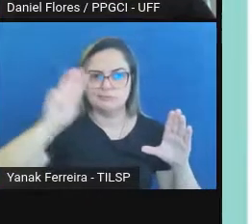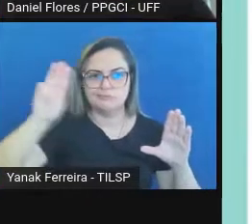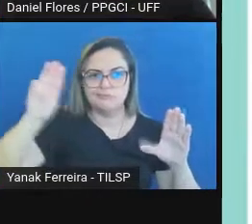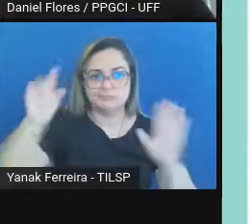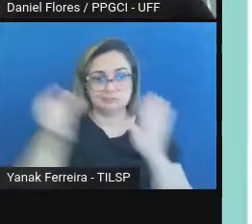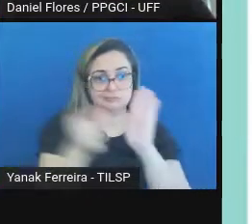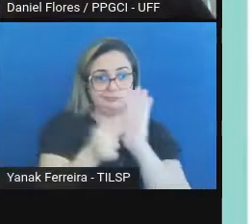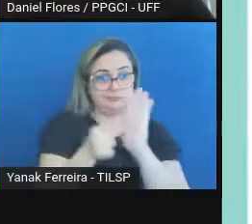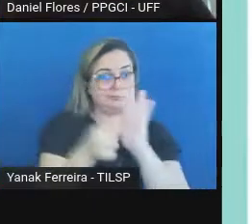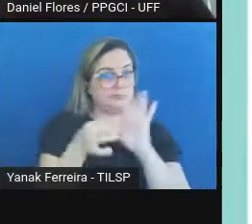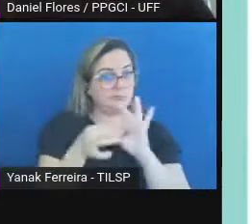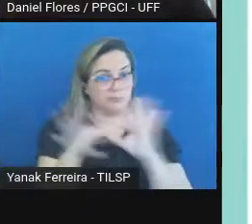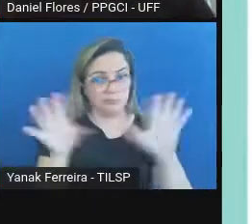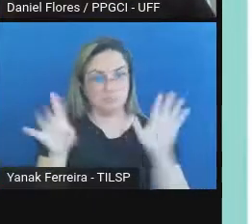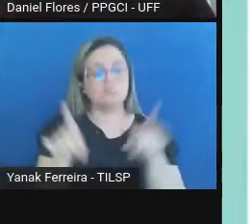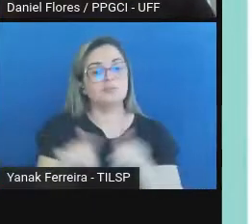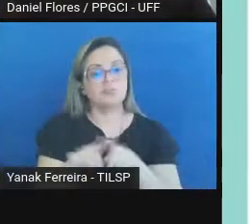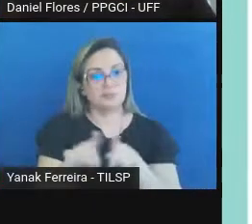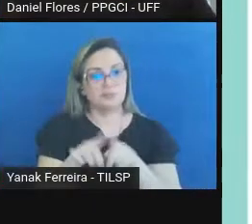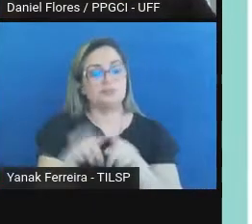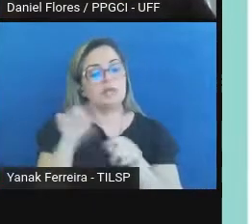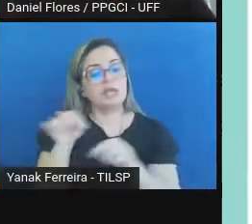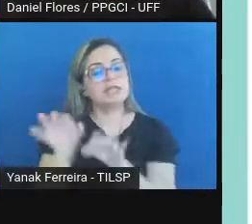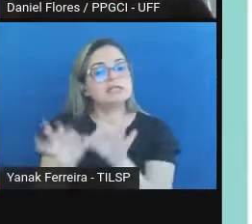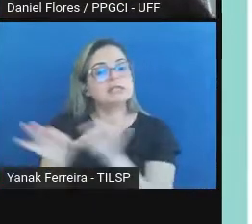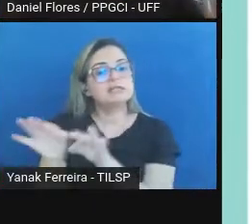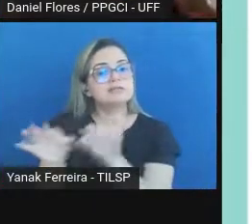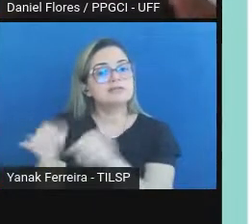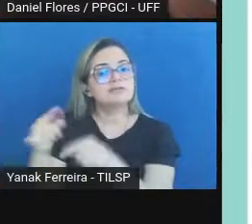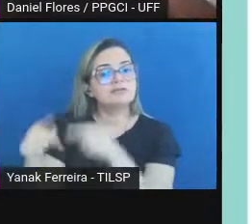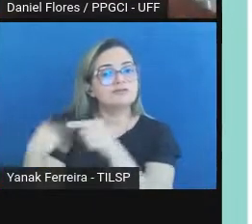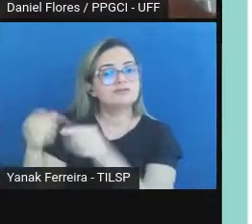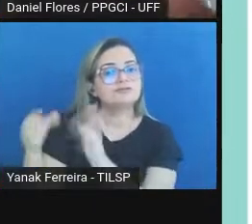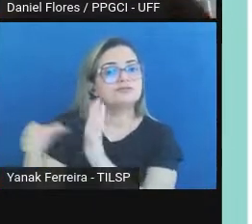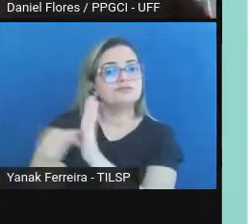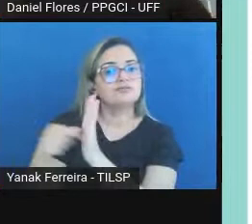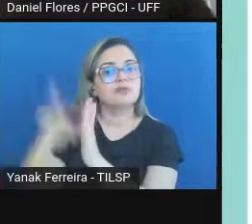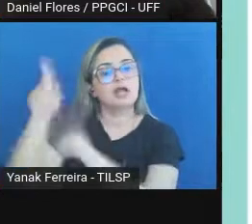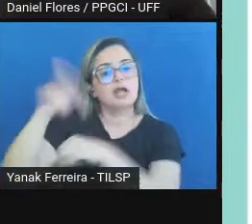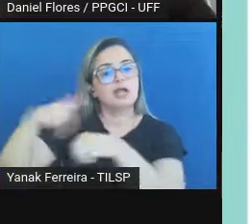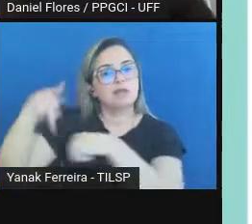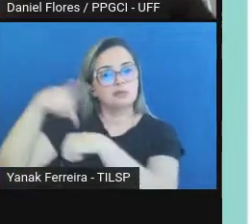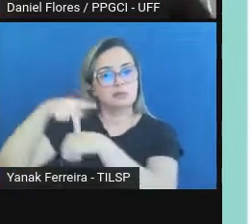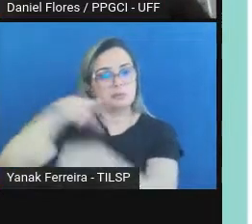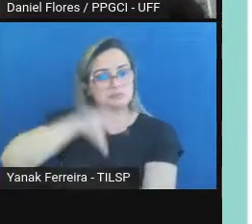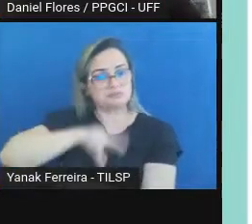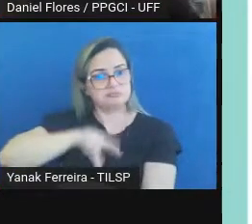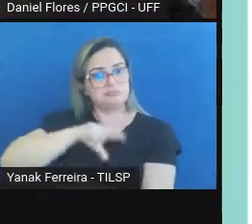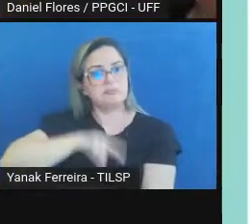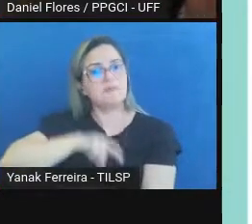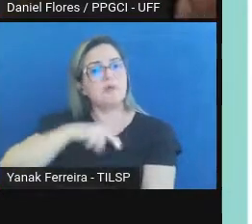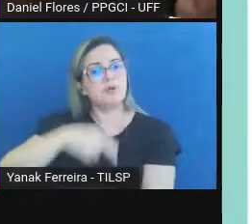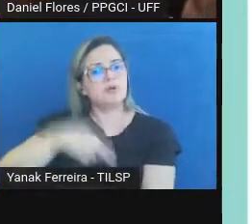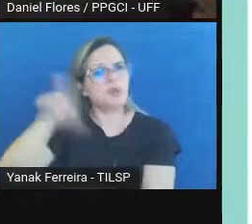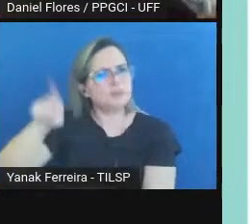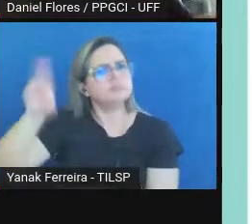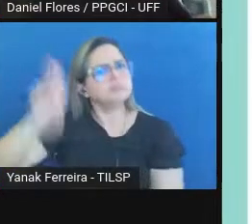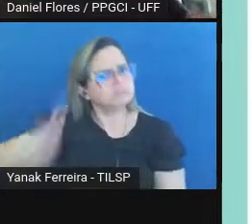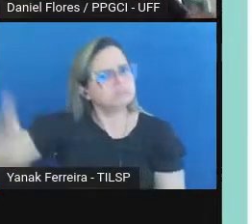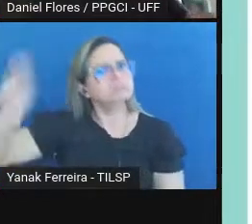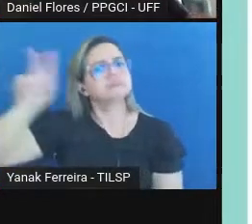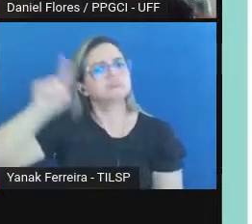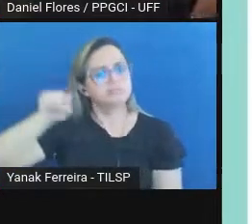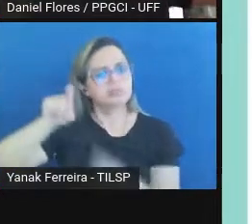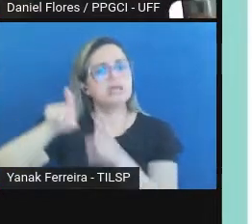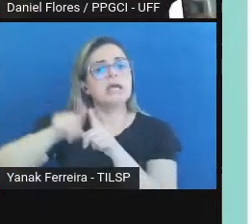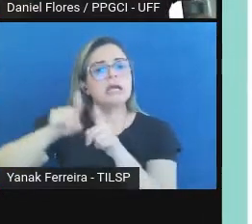também, desenvolvido pela Keep Solutions de Portugal, muito utilizado, também estão aqui os